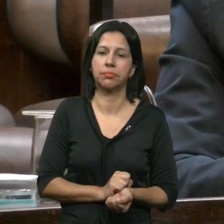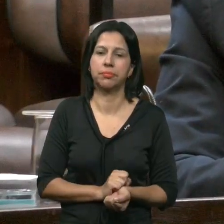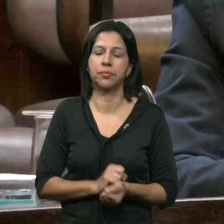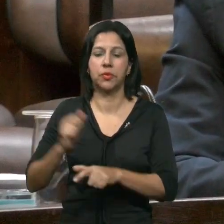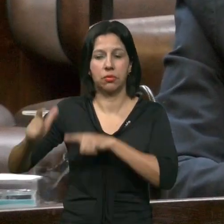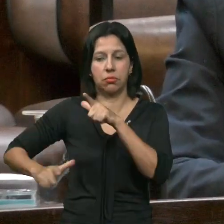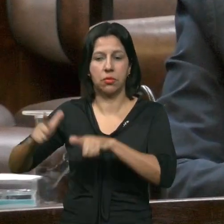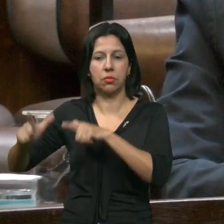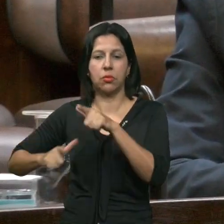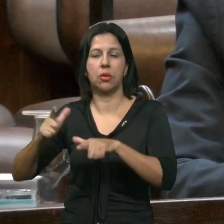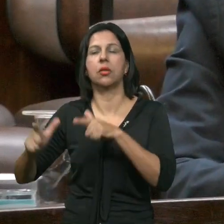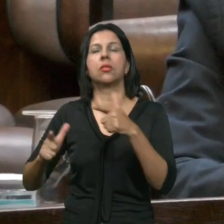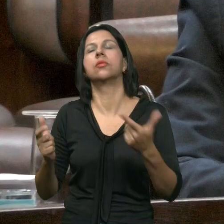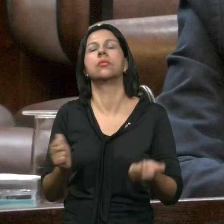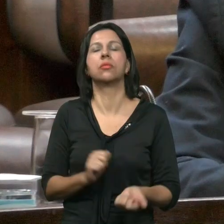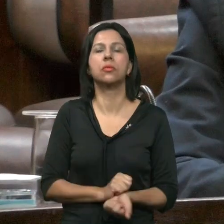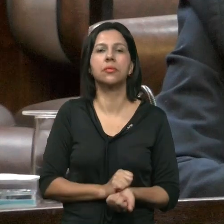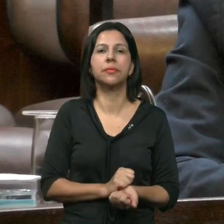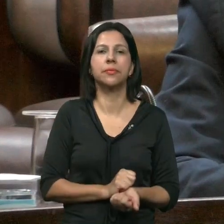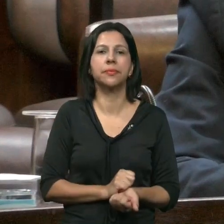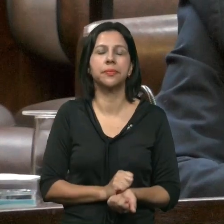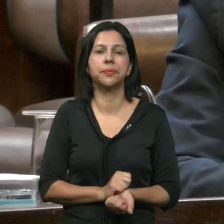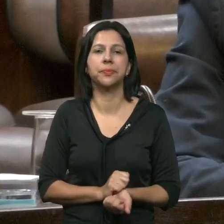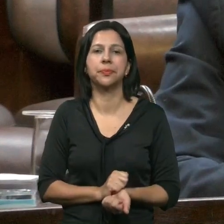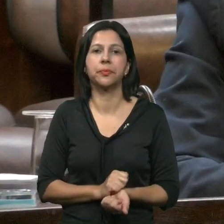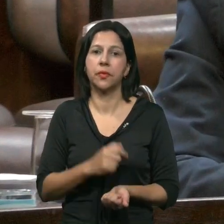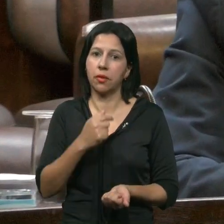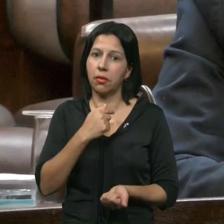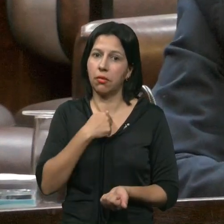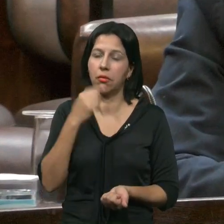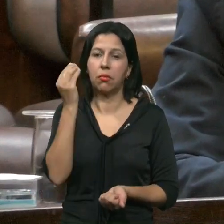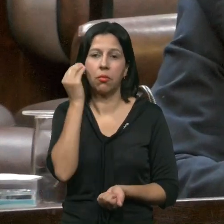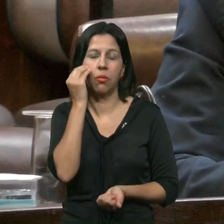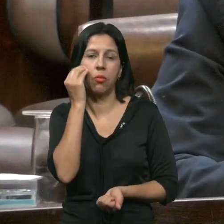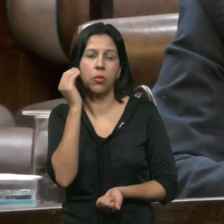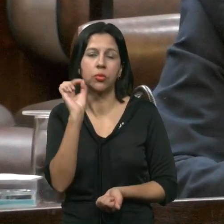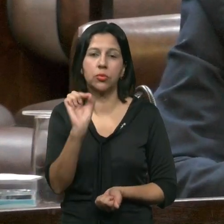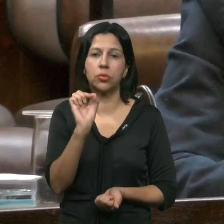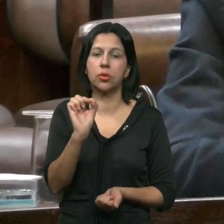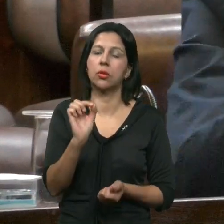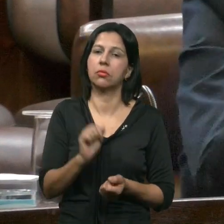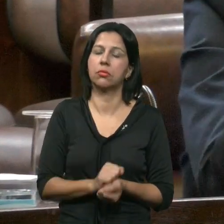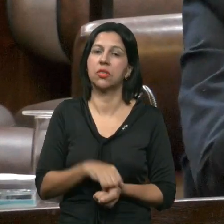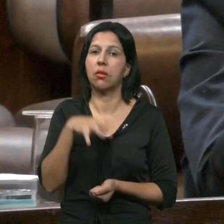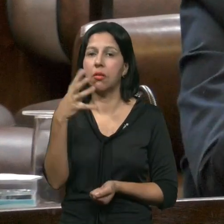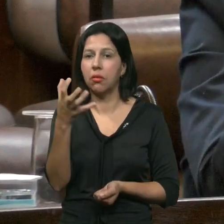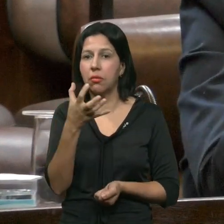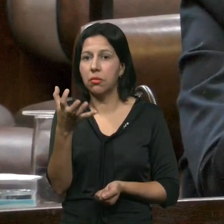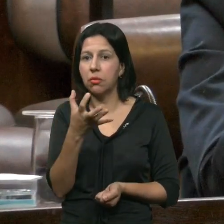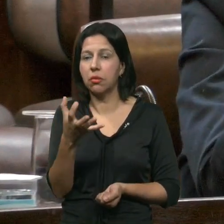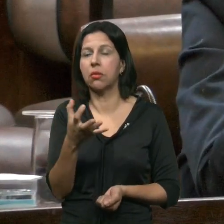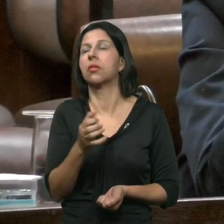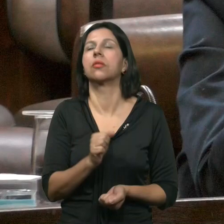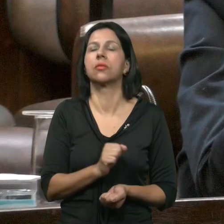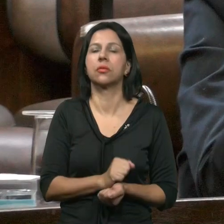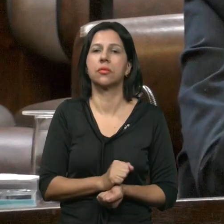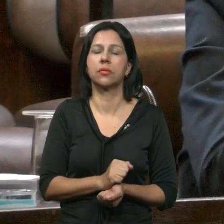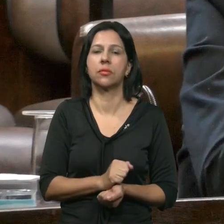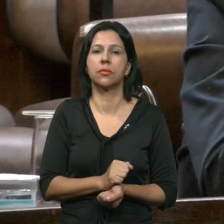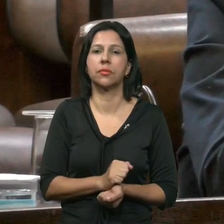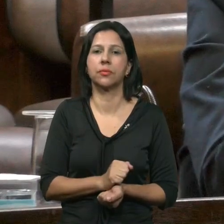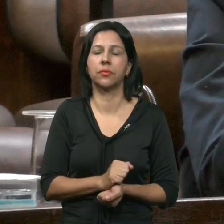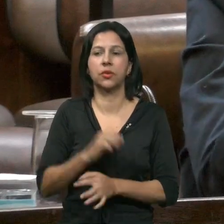Então eu Faço Essa minha Essa minha Abordagem Com o intuito De De dizer Aos